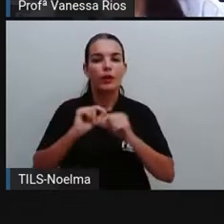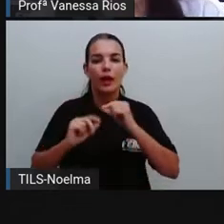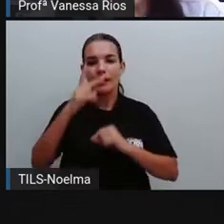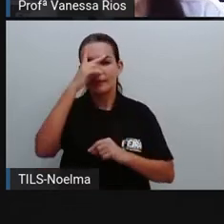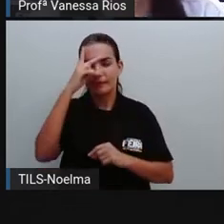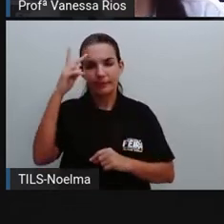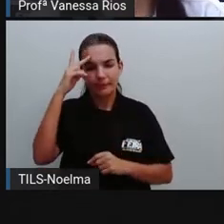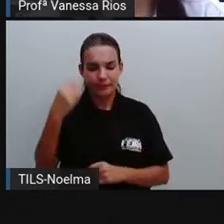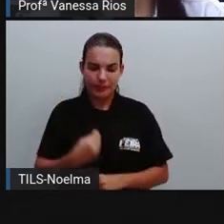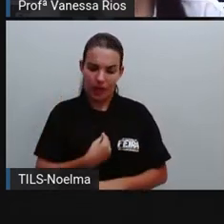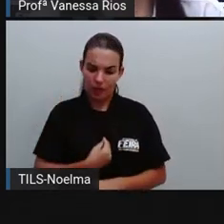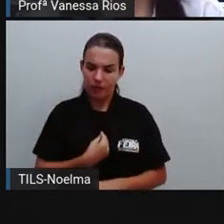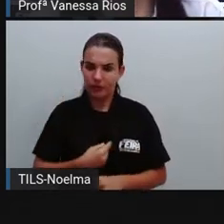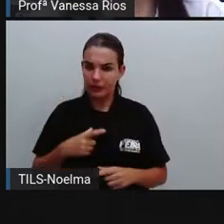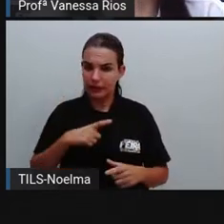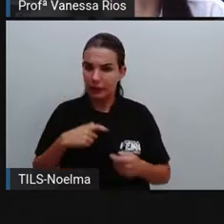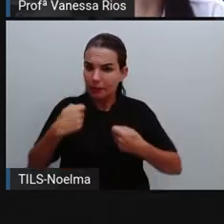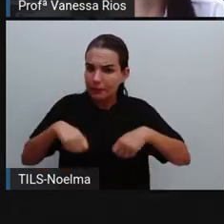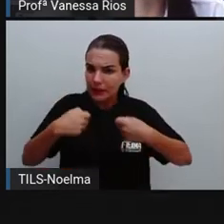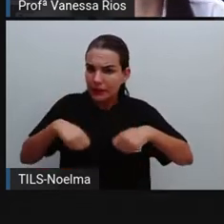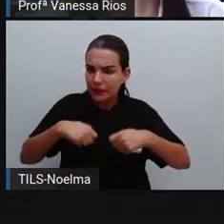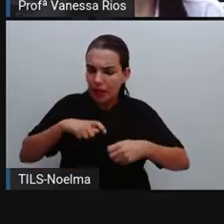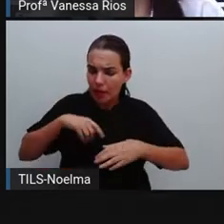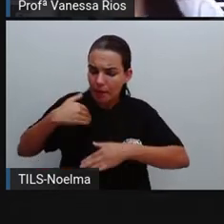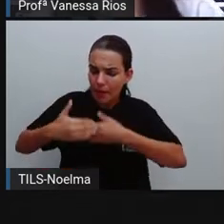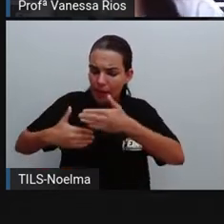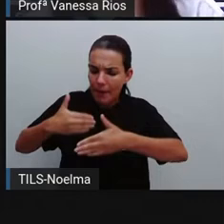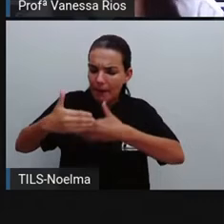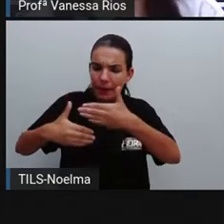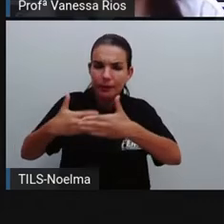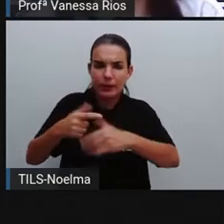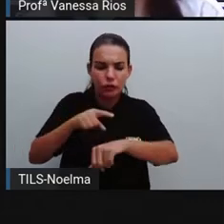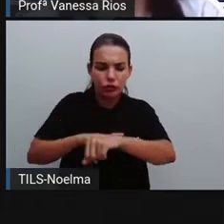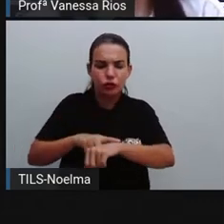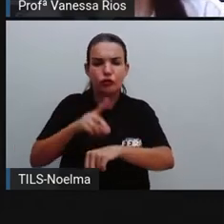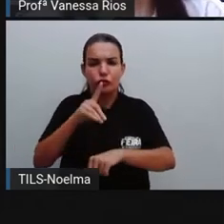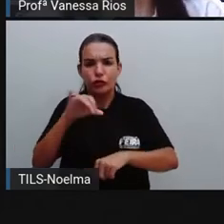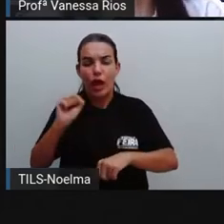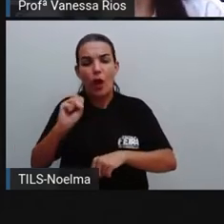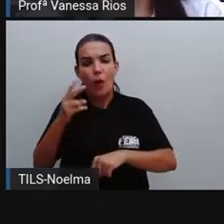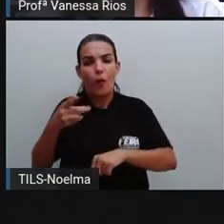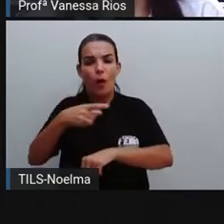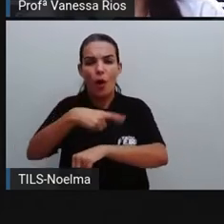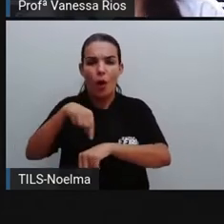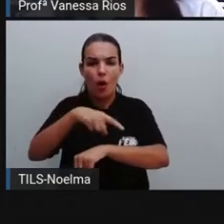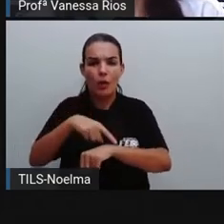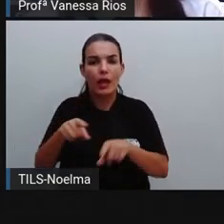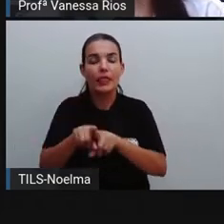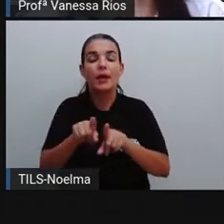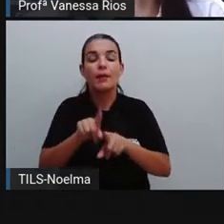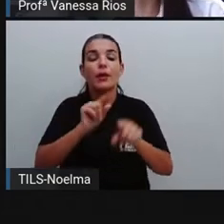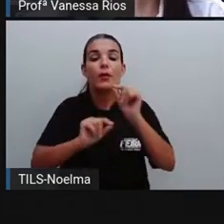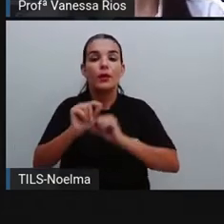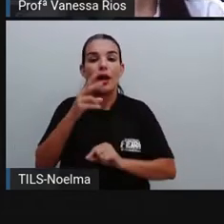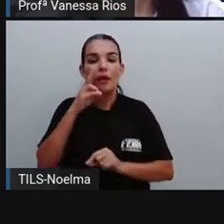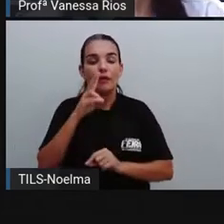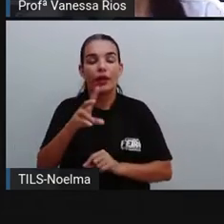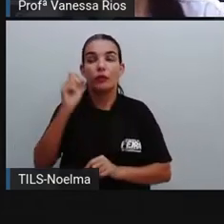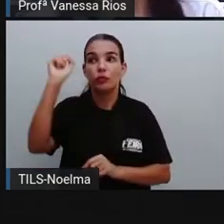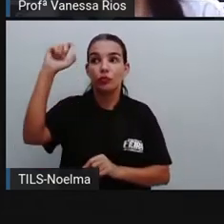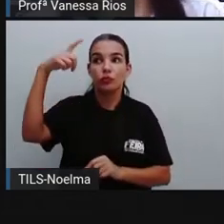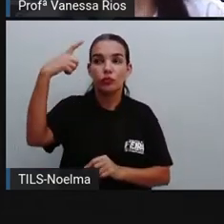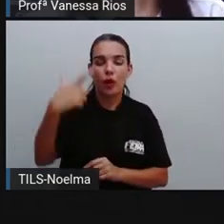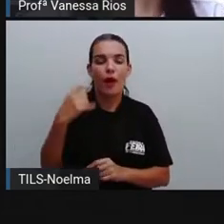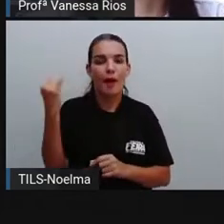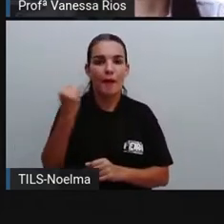precisam para sua sobrevivência aí a cada dia, a cada hora. A gente vê que o sol é importante para a formação dos